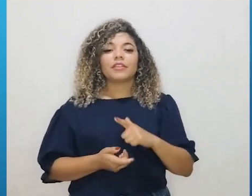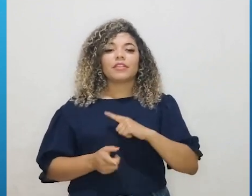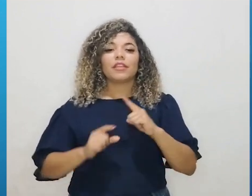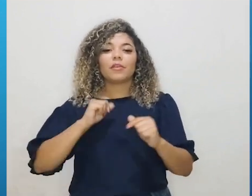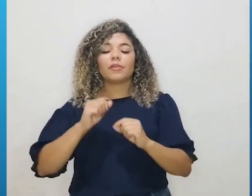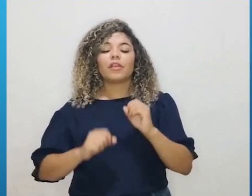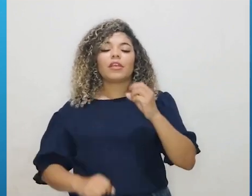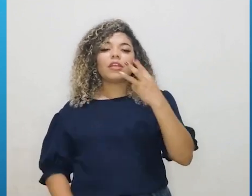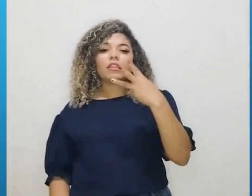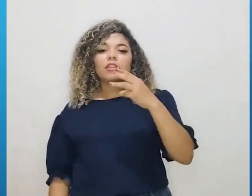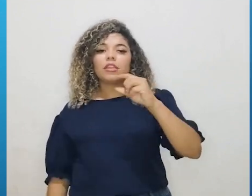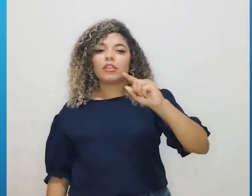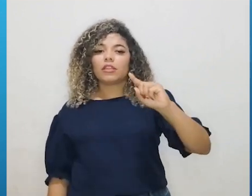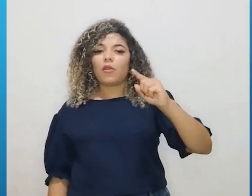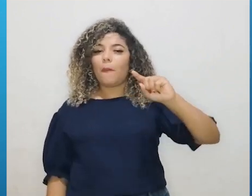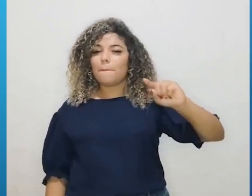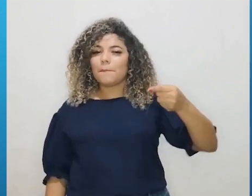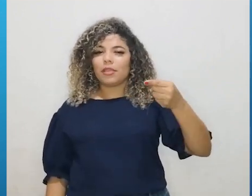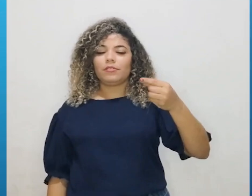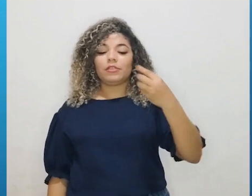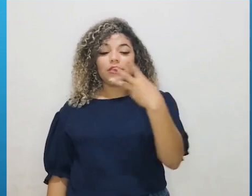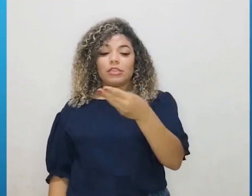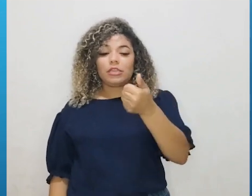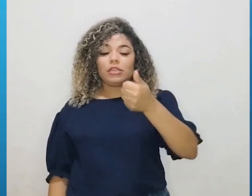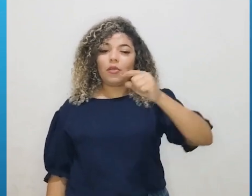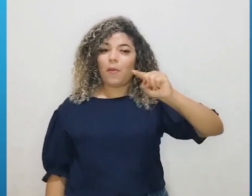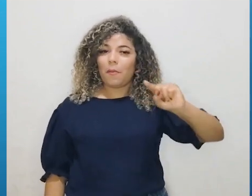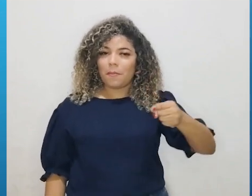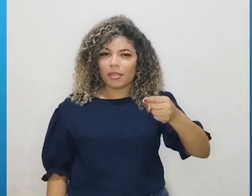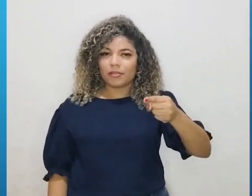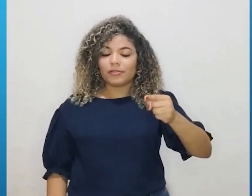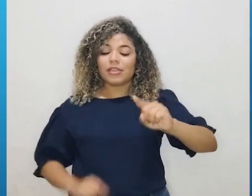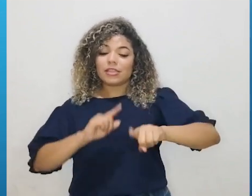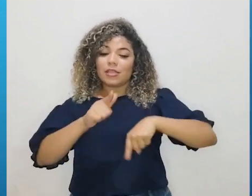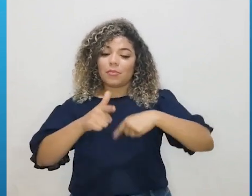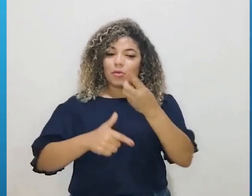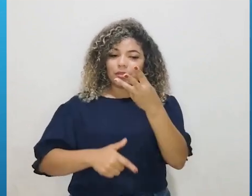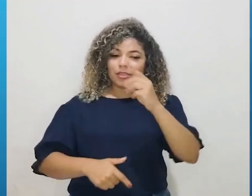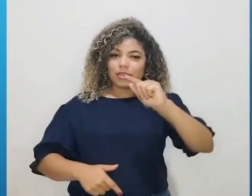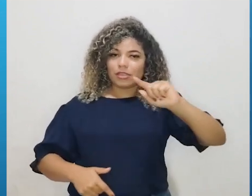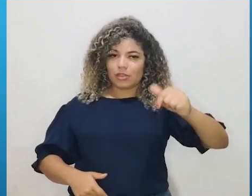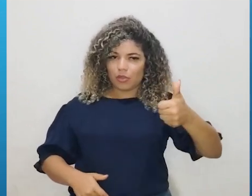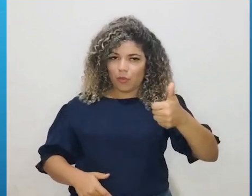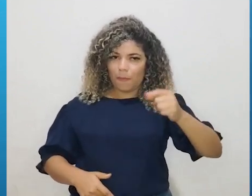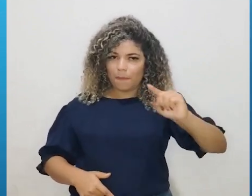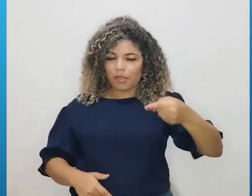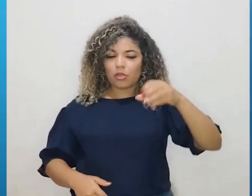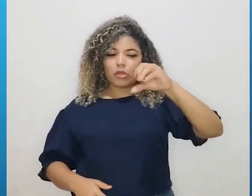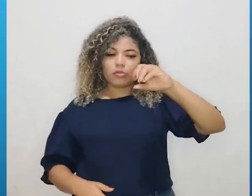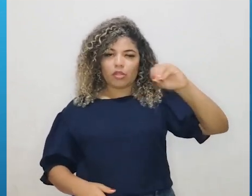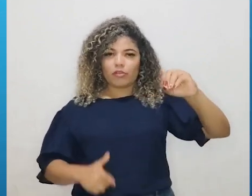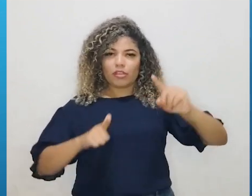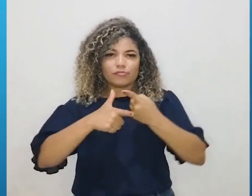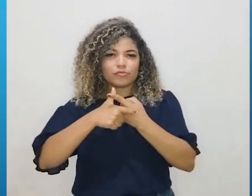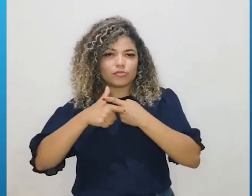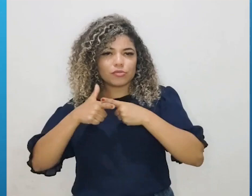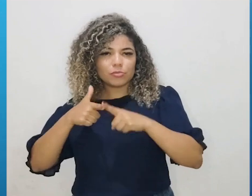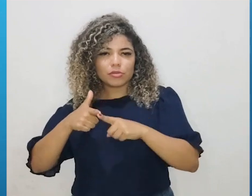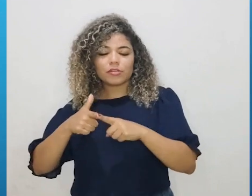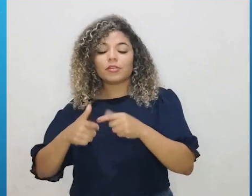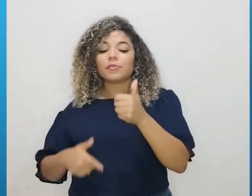aqui 31.000. Esse que está multiplicando vai passar dividindo. Então, 31.900 dividido